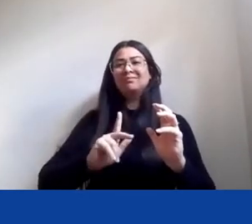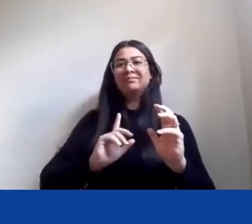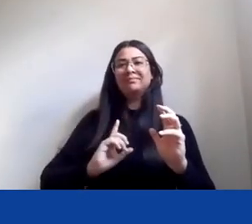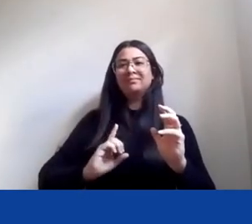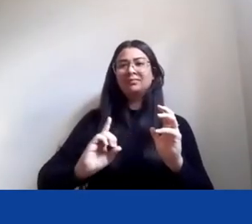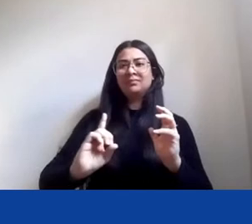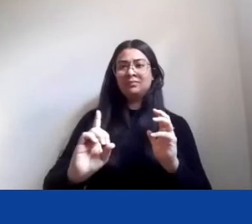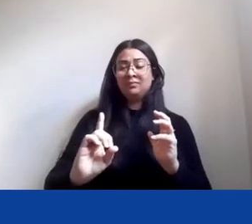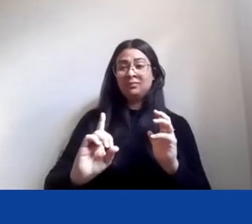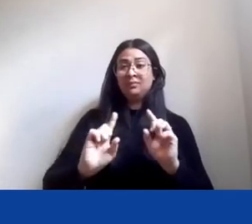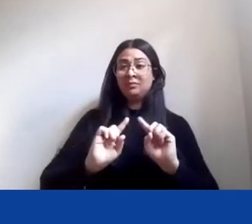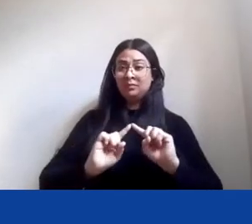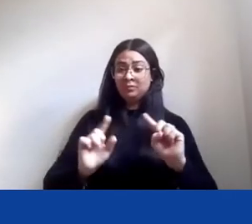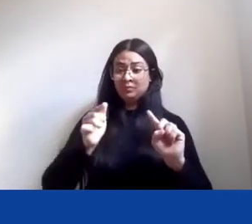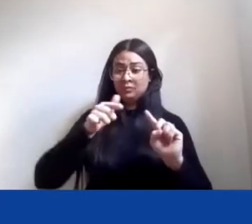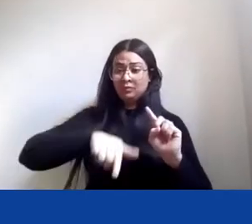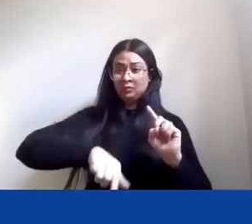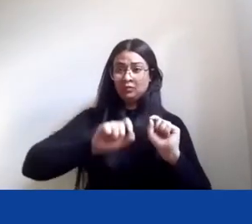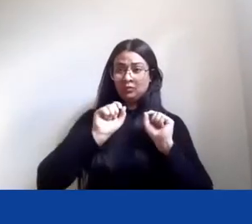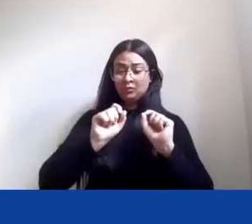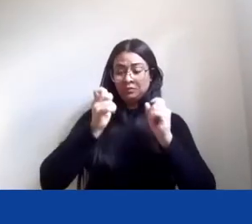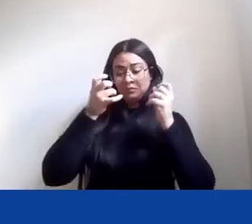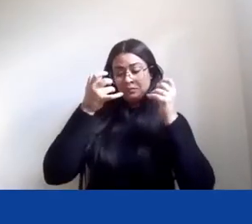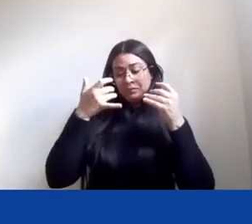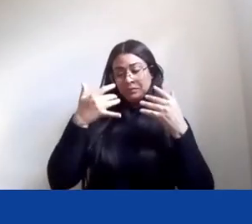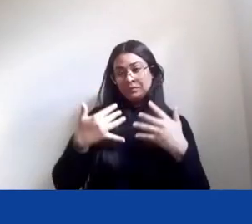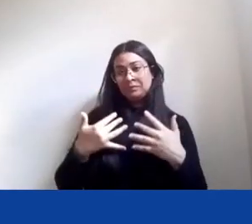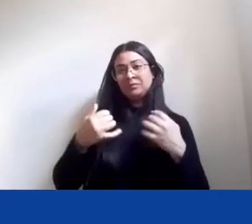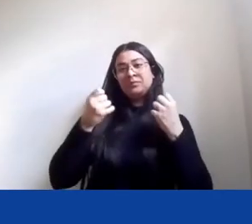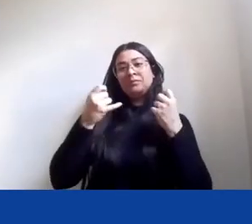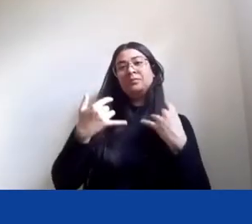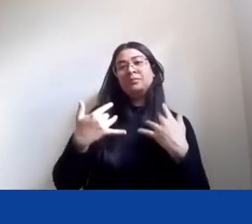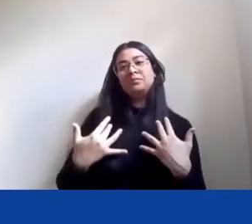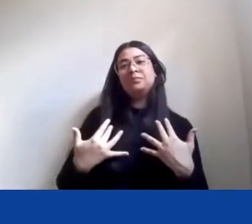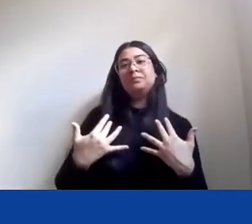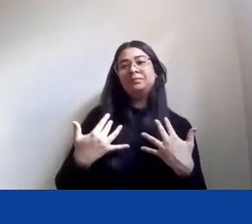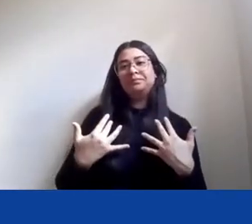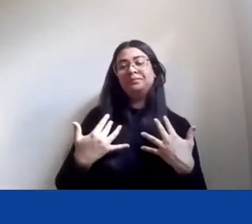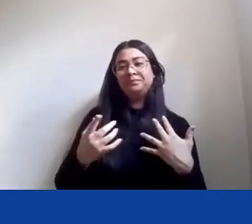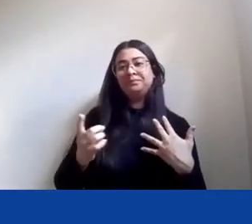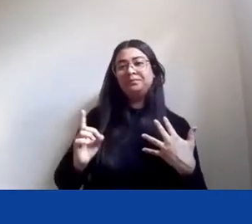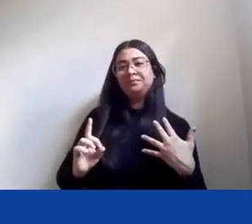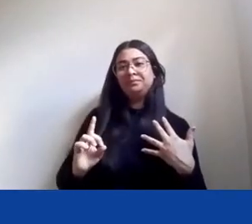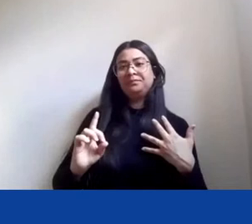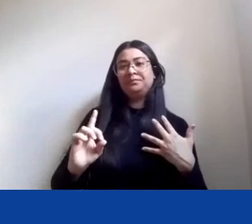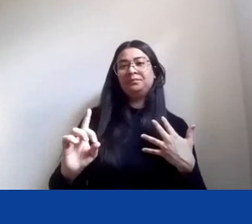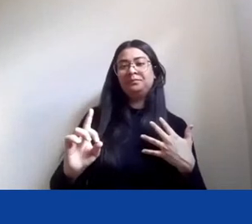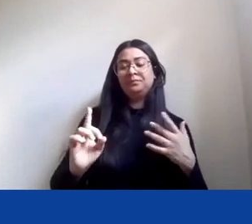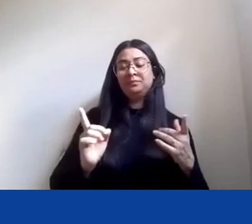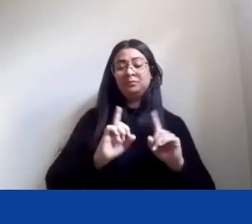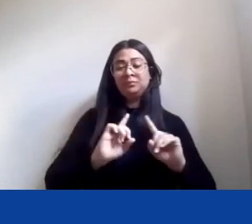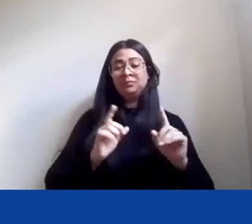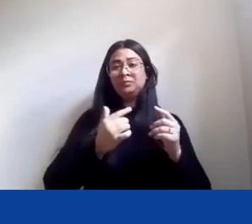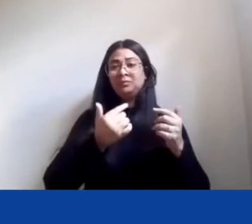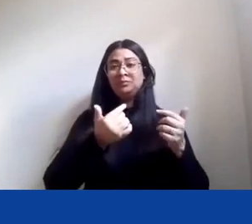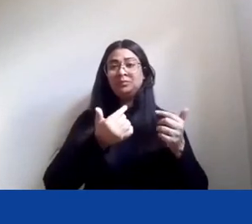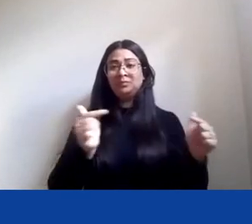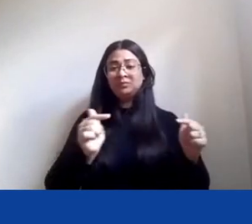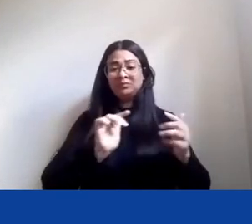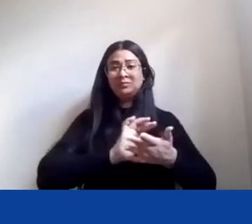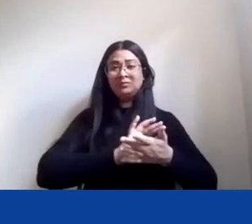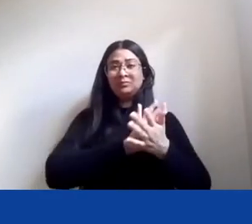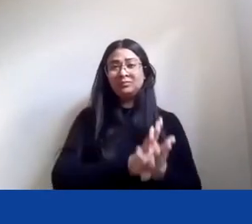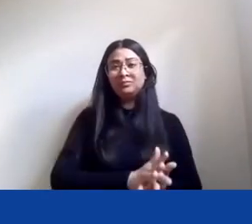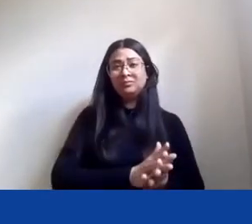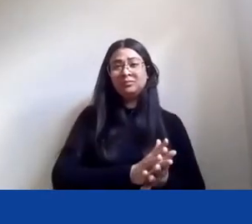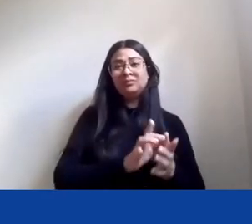novo, para justificar e para botar esses direitos de não ser discriminado, da reparação histórica,